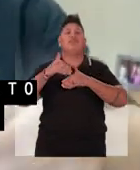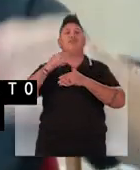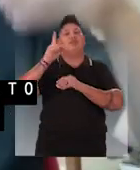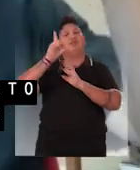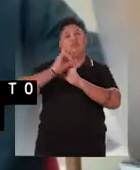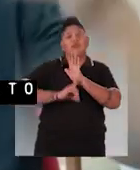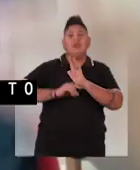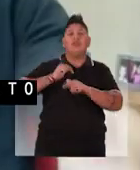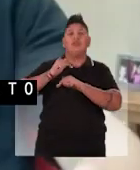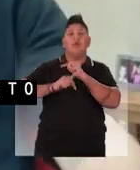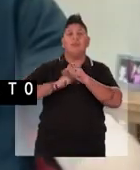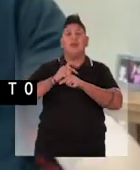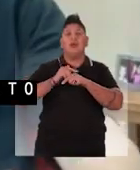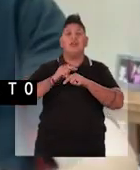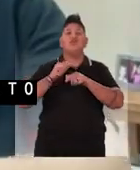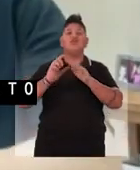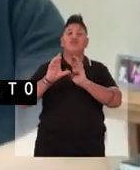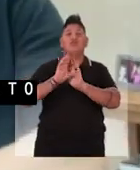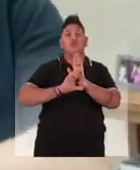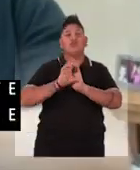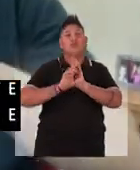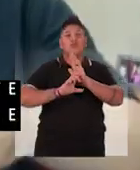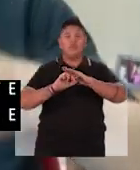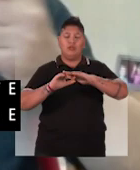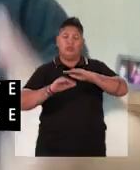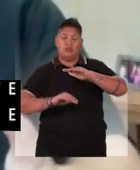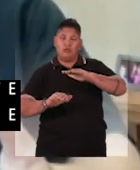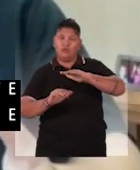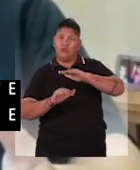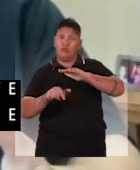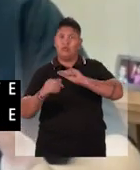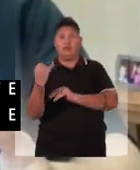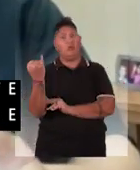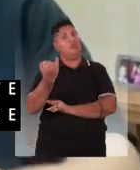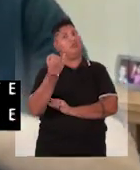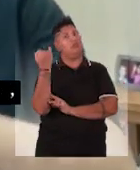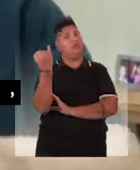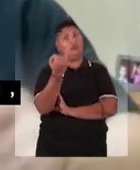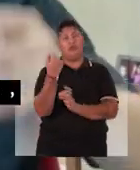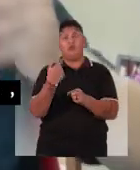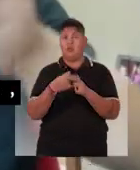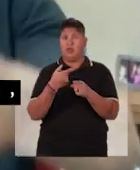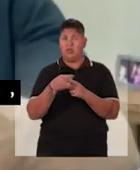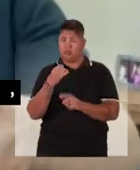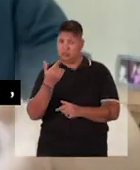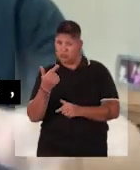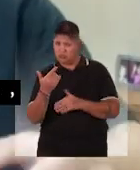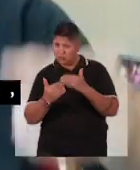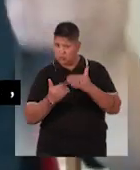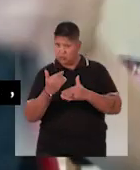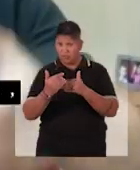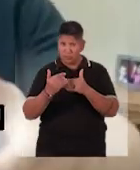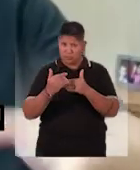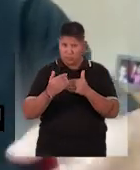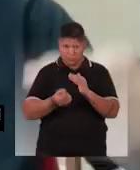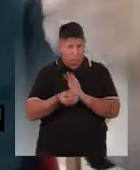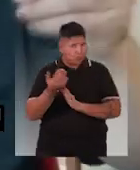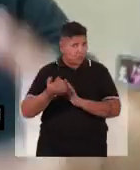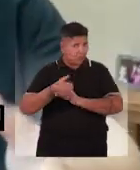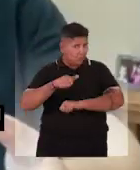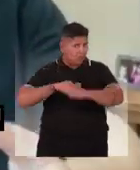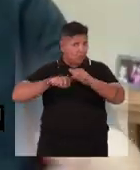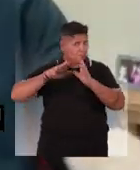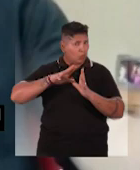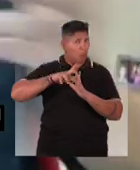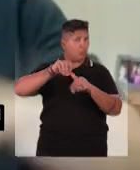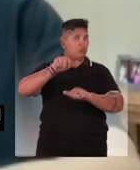o direito do trabalho, vamos desenvolver o conceito de subordinação. Isso é extremamente importante, porque se não desenvolvermos, a produção muda, o mundo